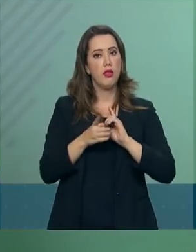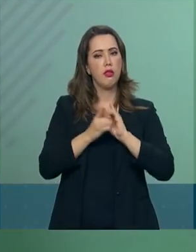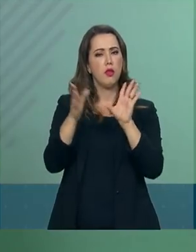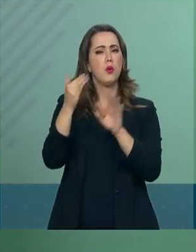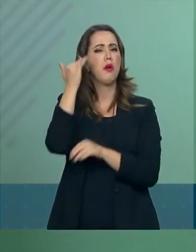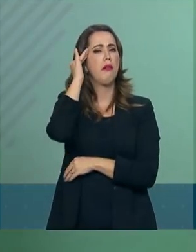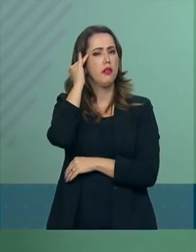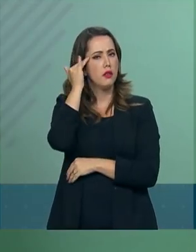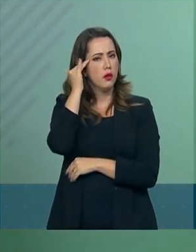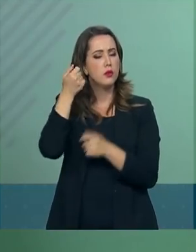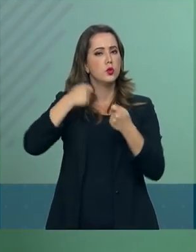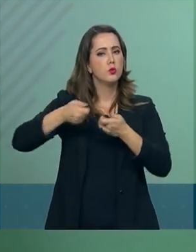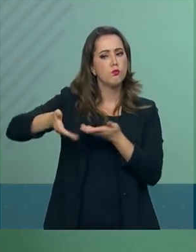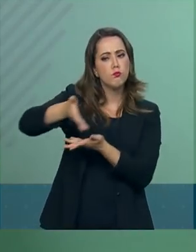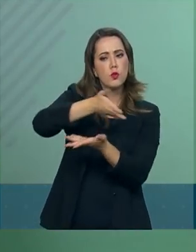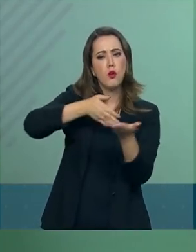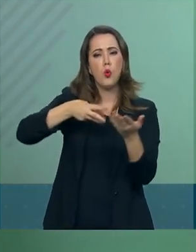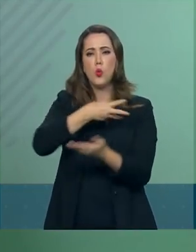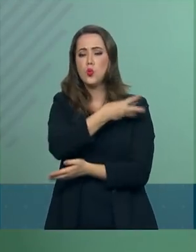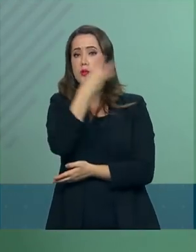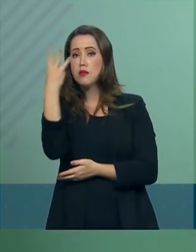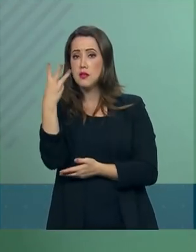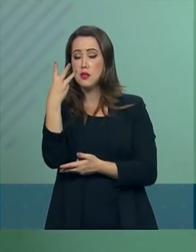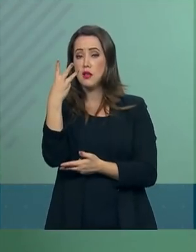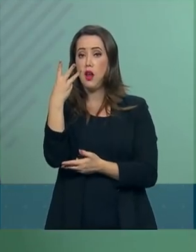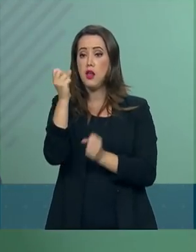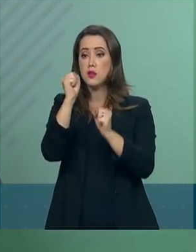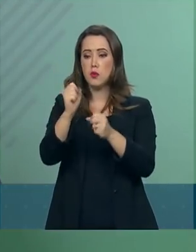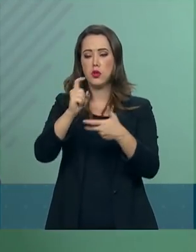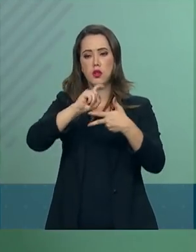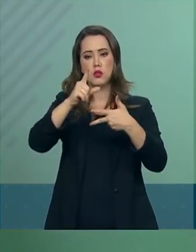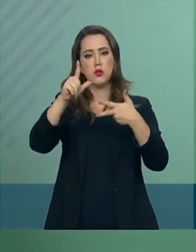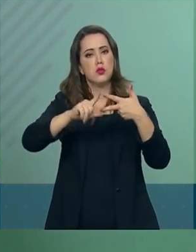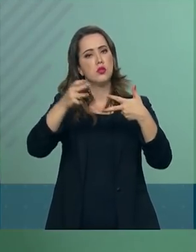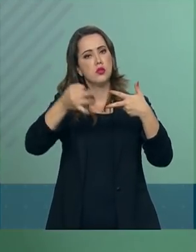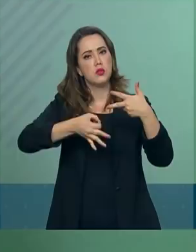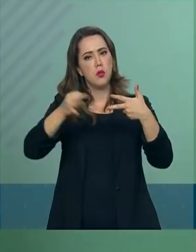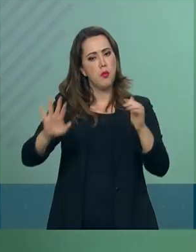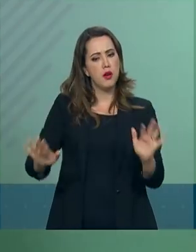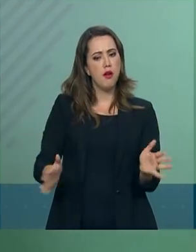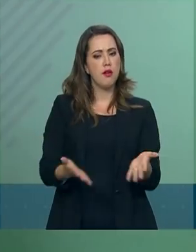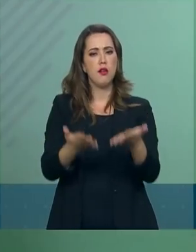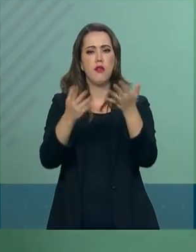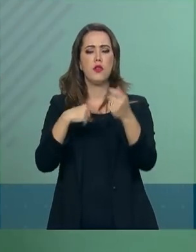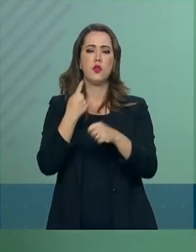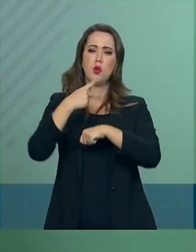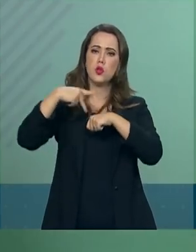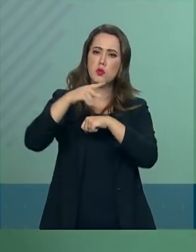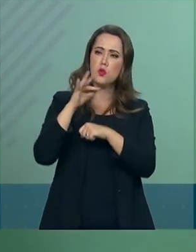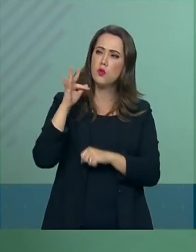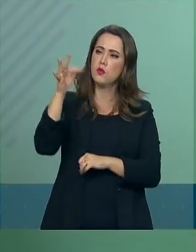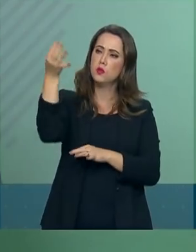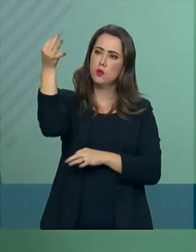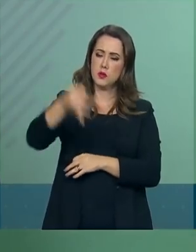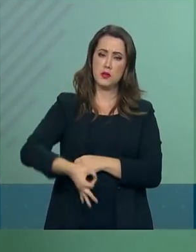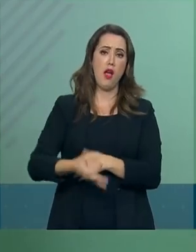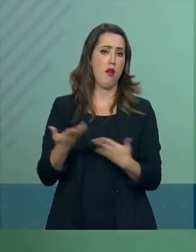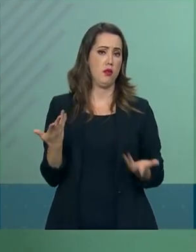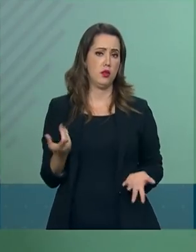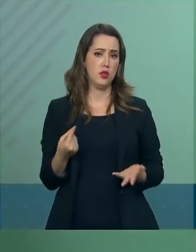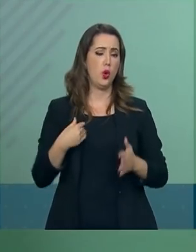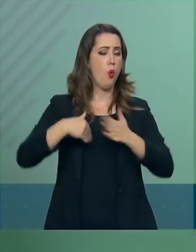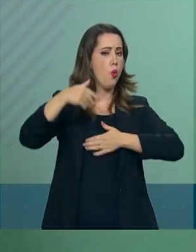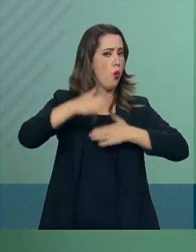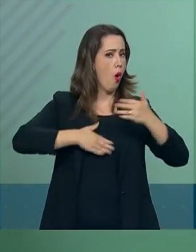-participação dos três poderes para a elevação do nosso país em direção a um futuro promissor. De forma que